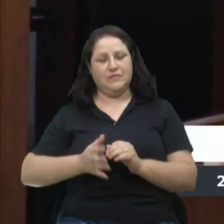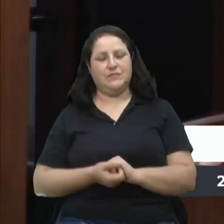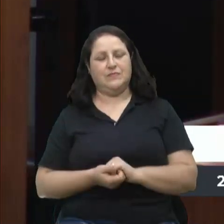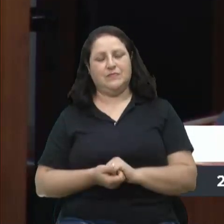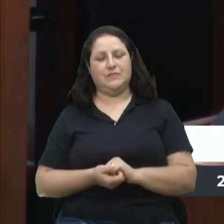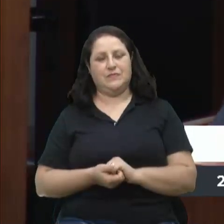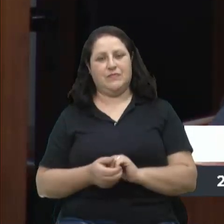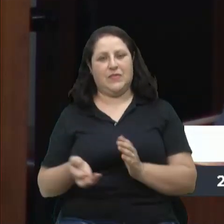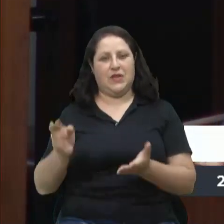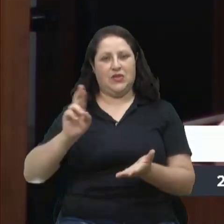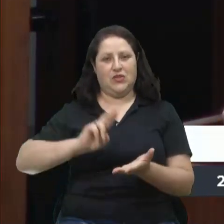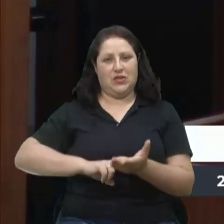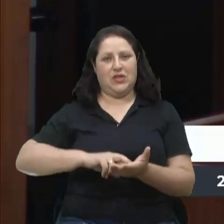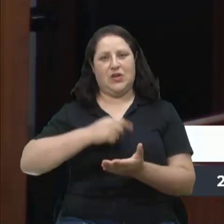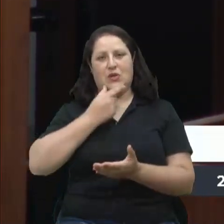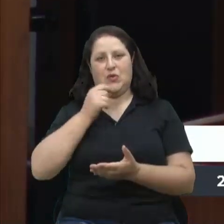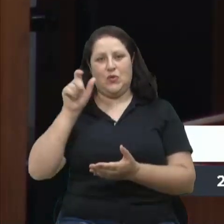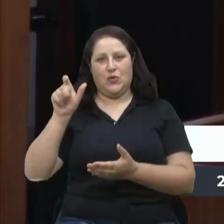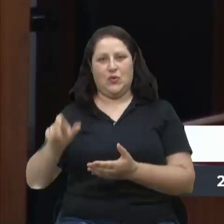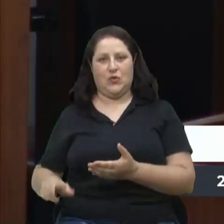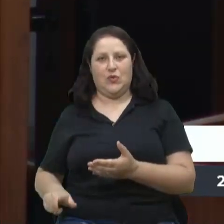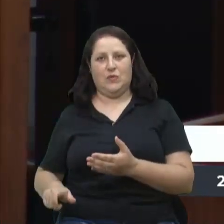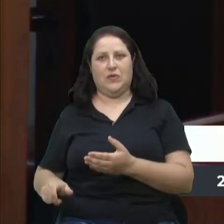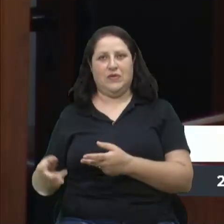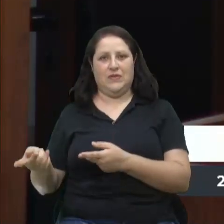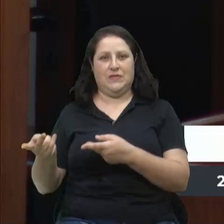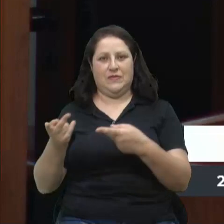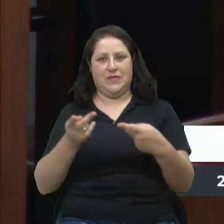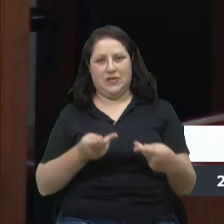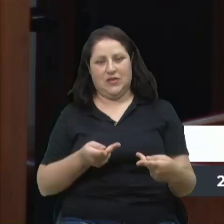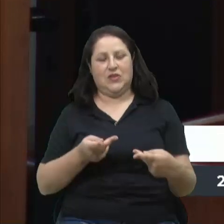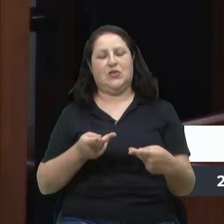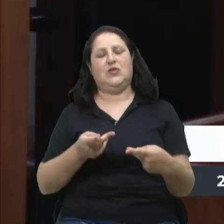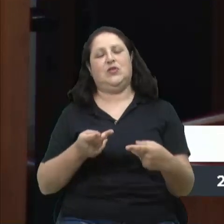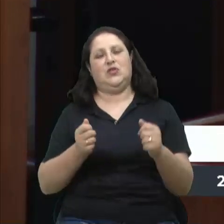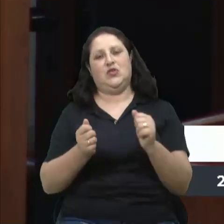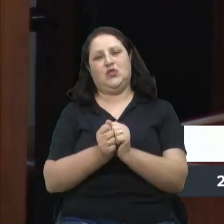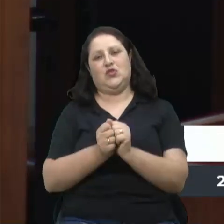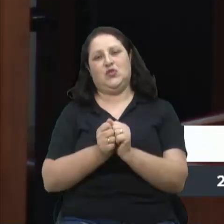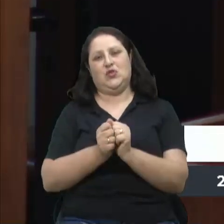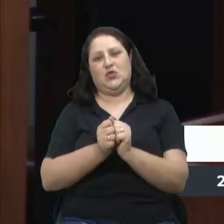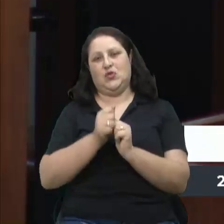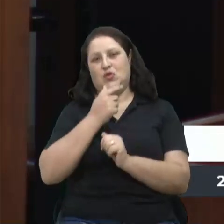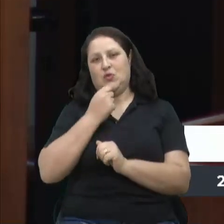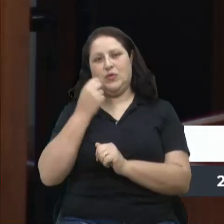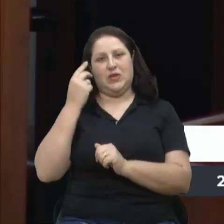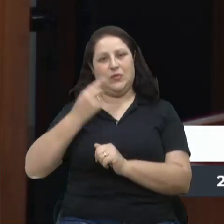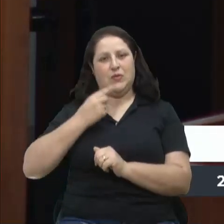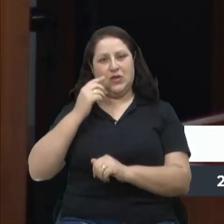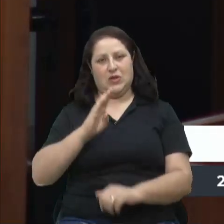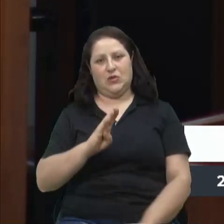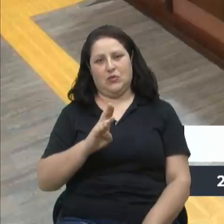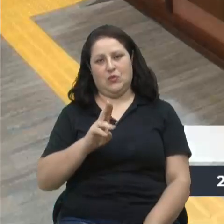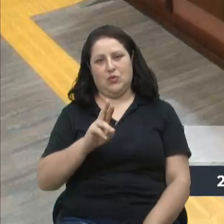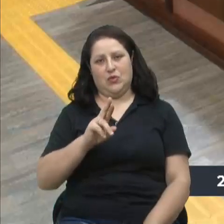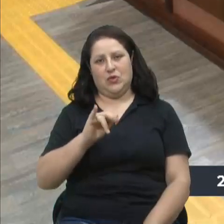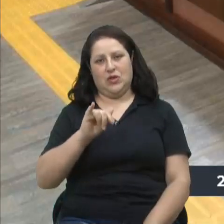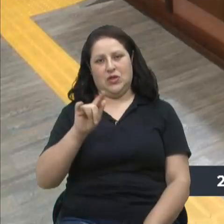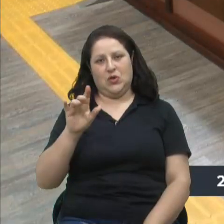registrada a presença do secretário Beto e as visitas feitas com o deputado Búrigo aqui em Caxias do Sul ontem. Muito obrigado, senhor presidente. Obrigado, Felipe.